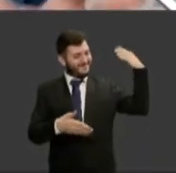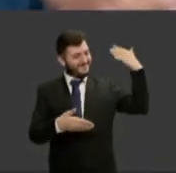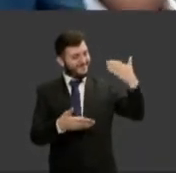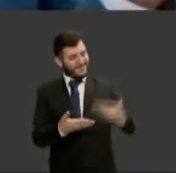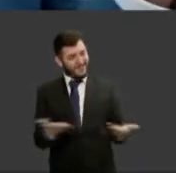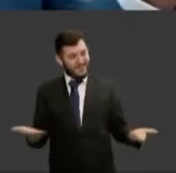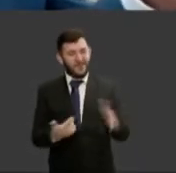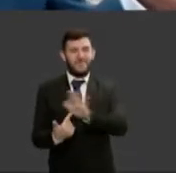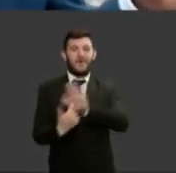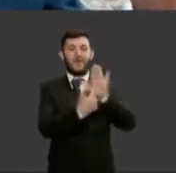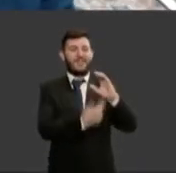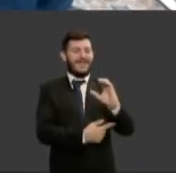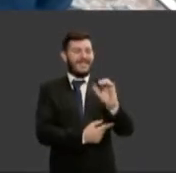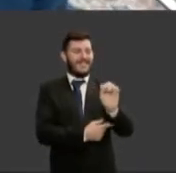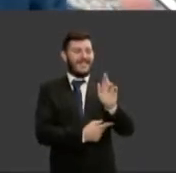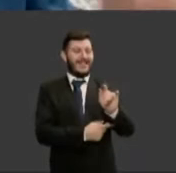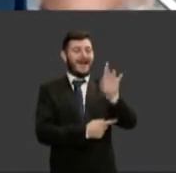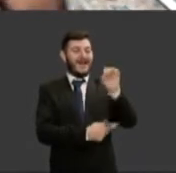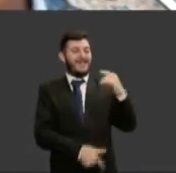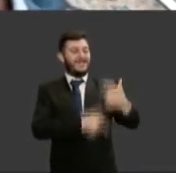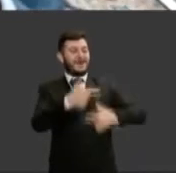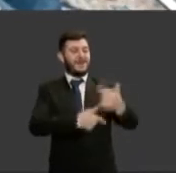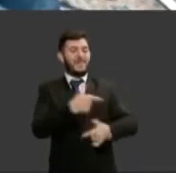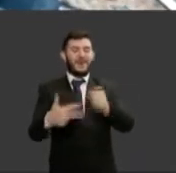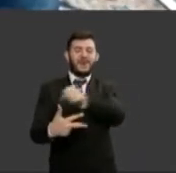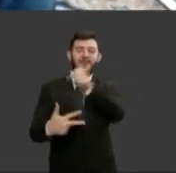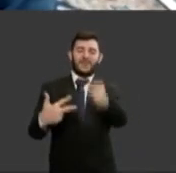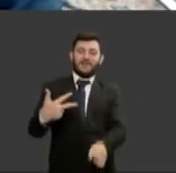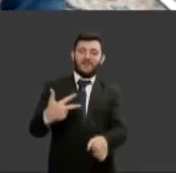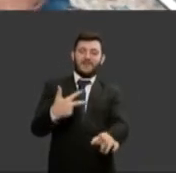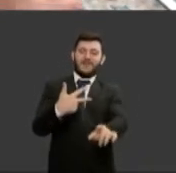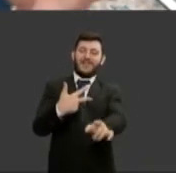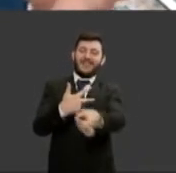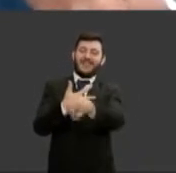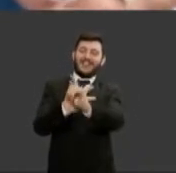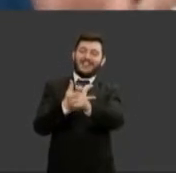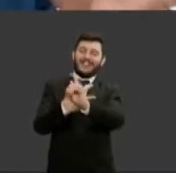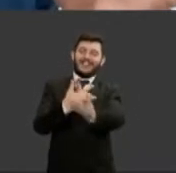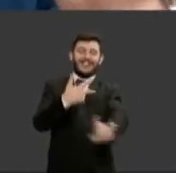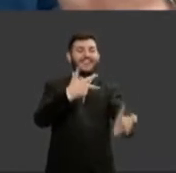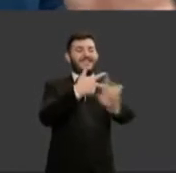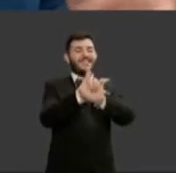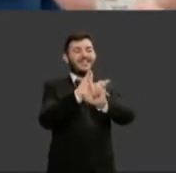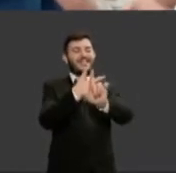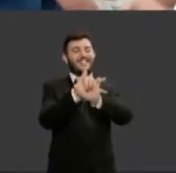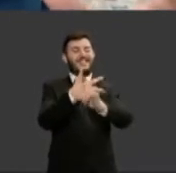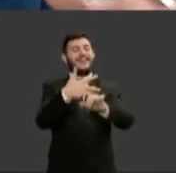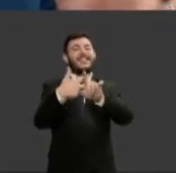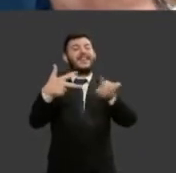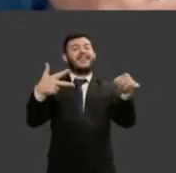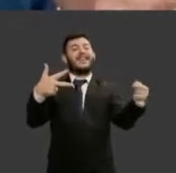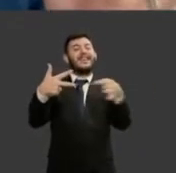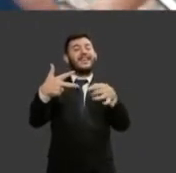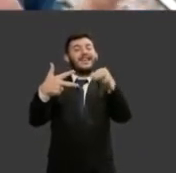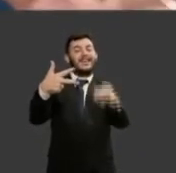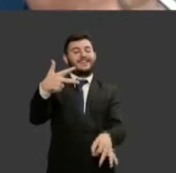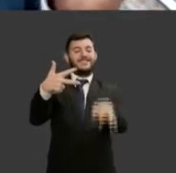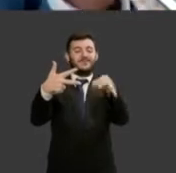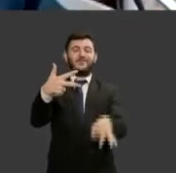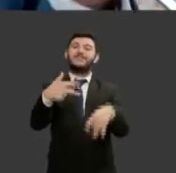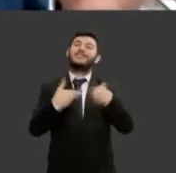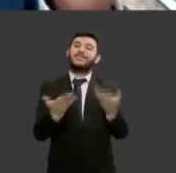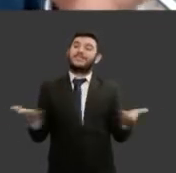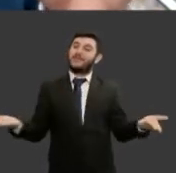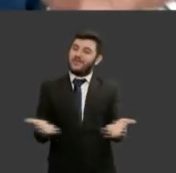cargos do poder executivo, do poder legislativo, do poder judiciário. Vale dizer